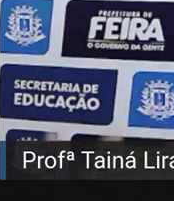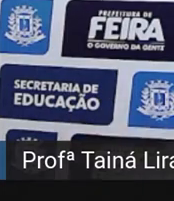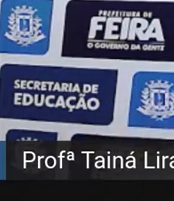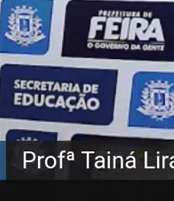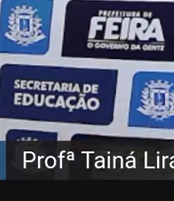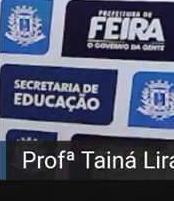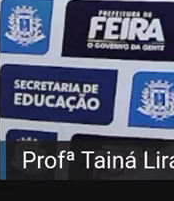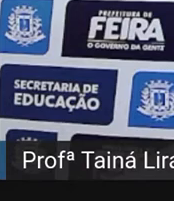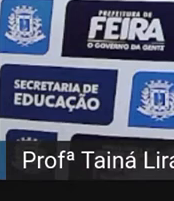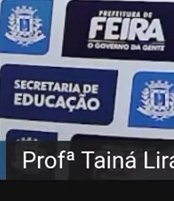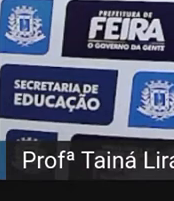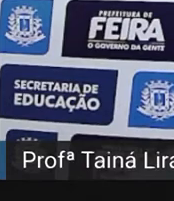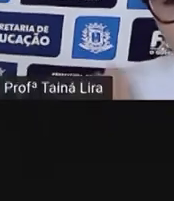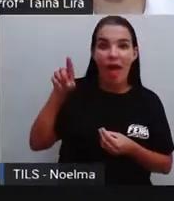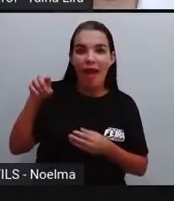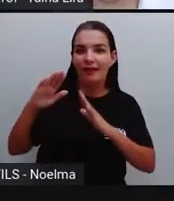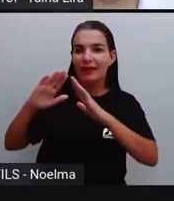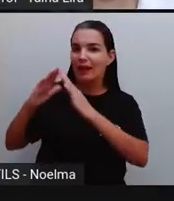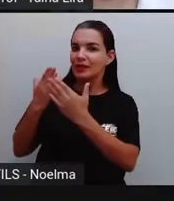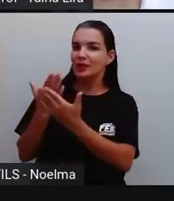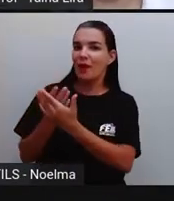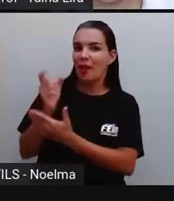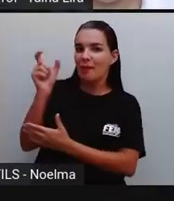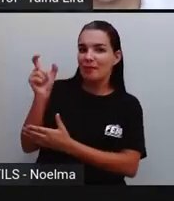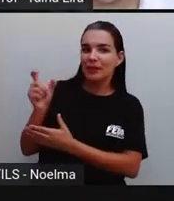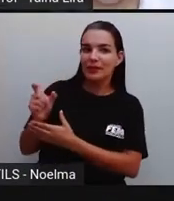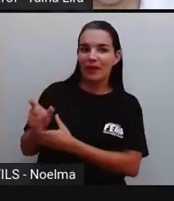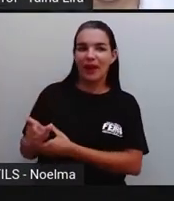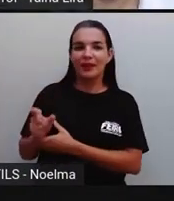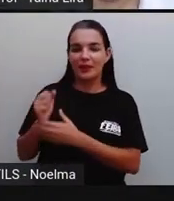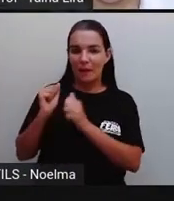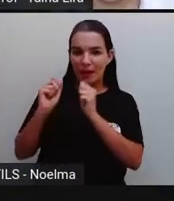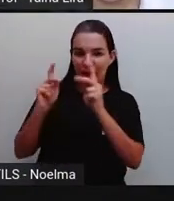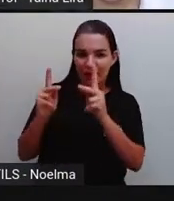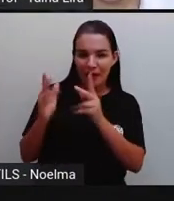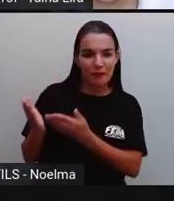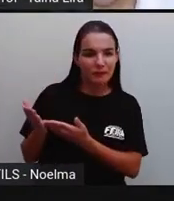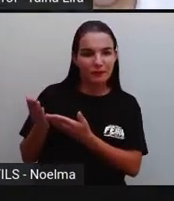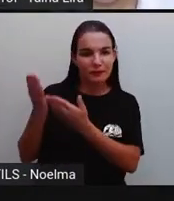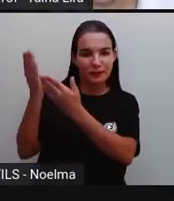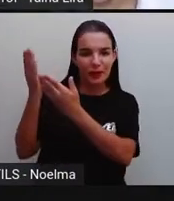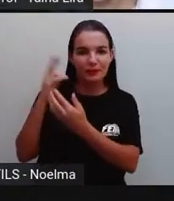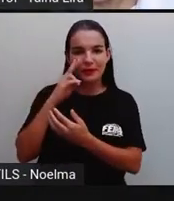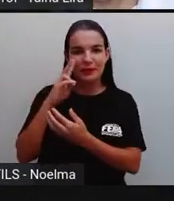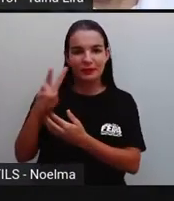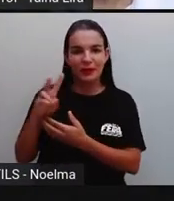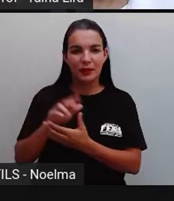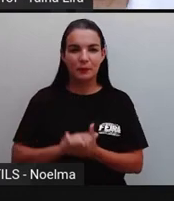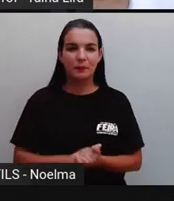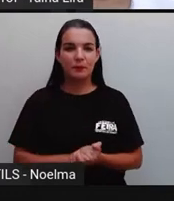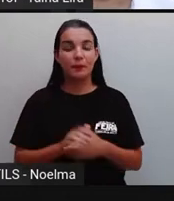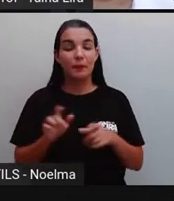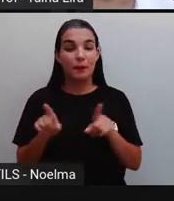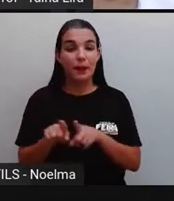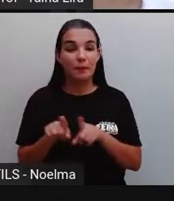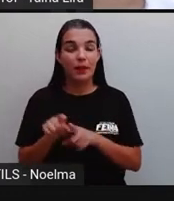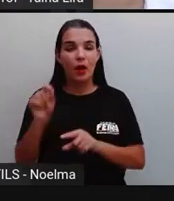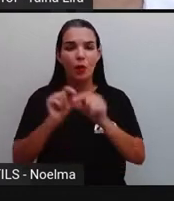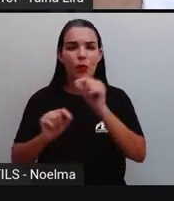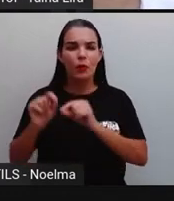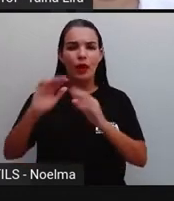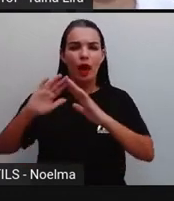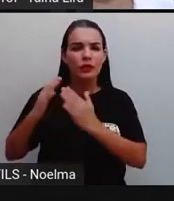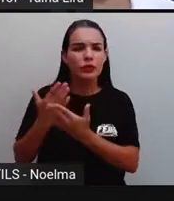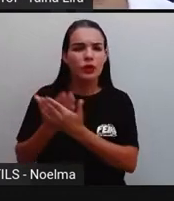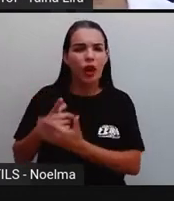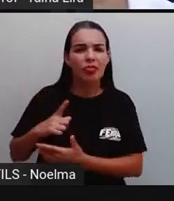Como é a escola do personagem Marcelo, tá? Do personagem desse livro. Observem o que é que essa escola